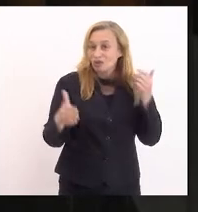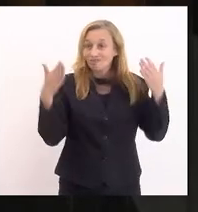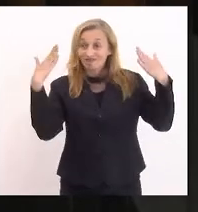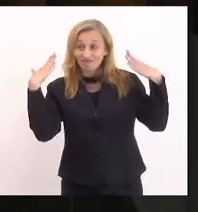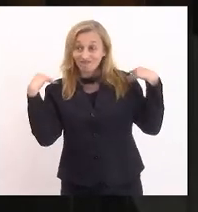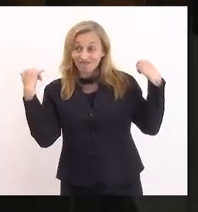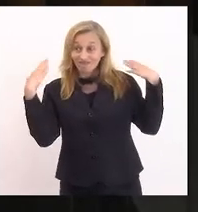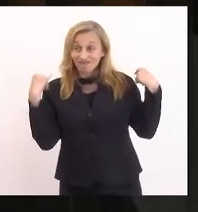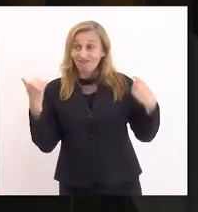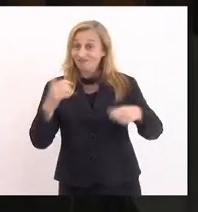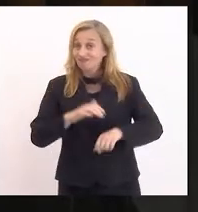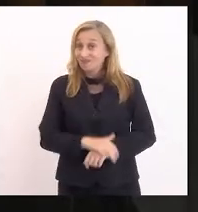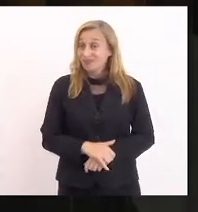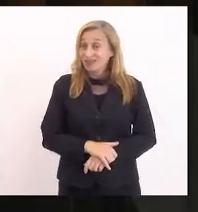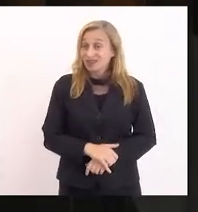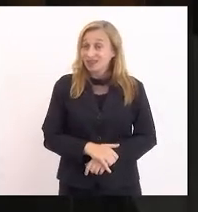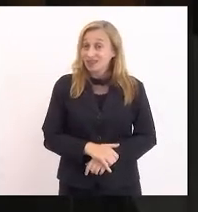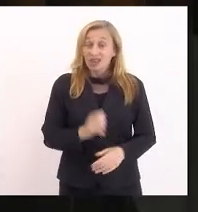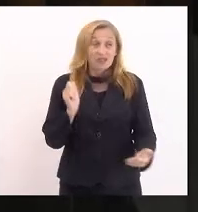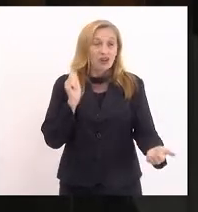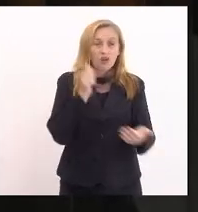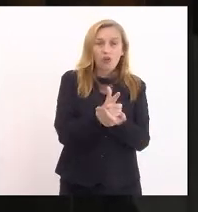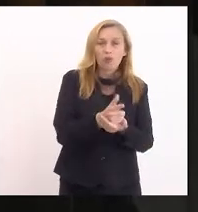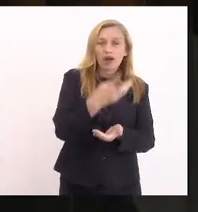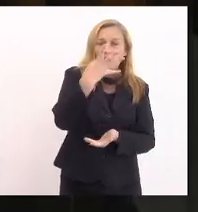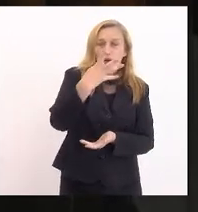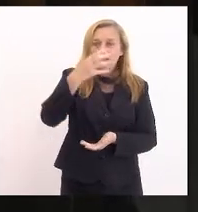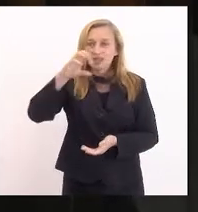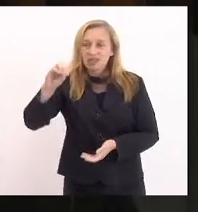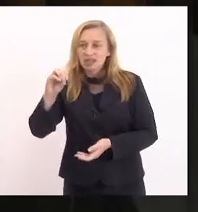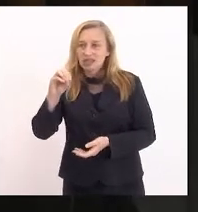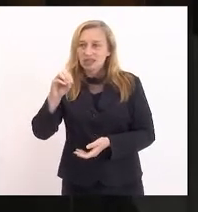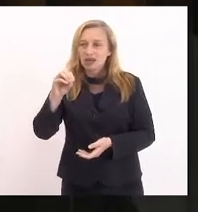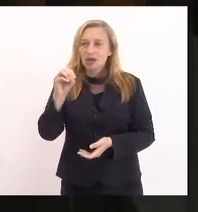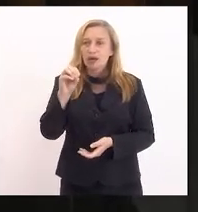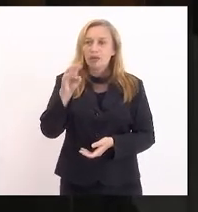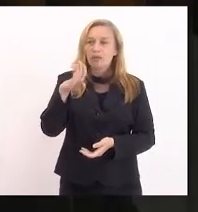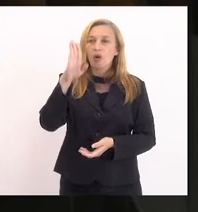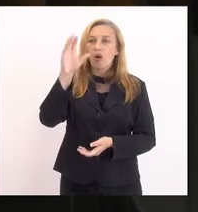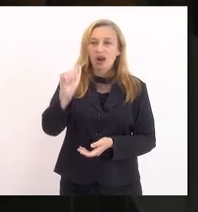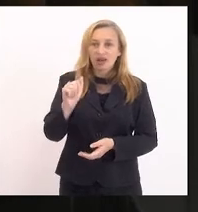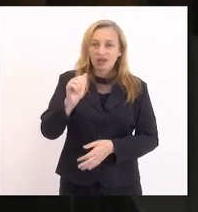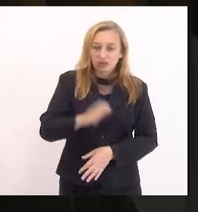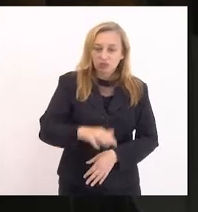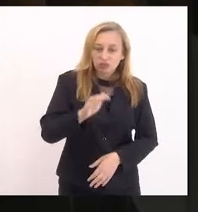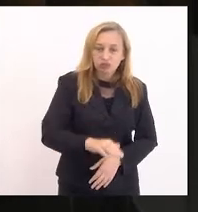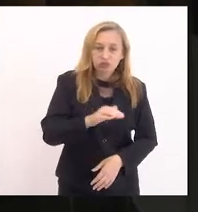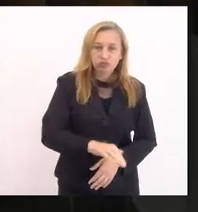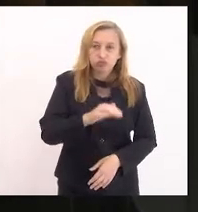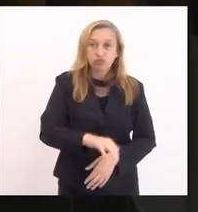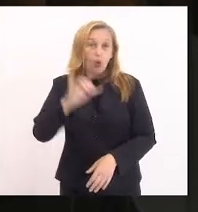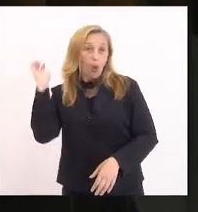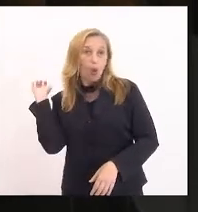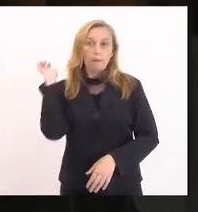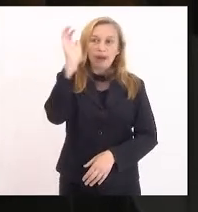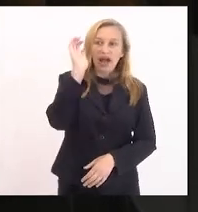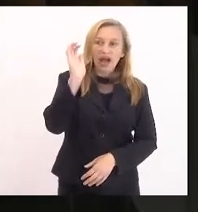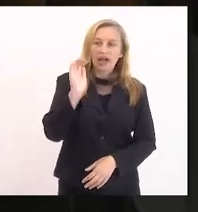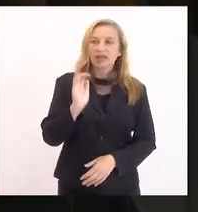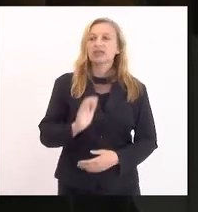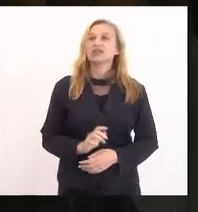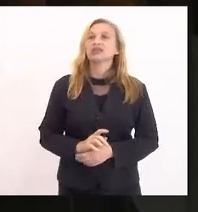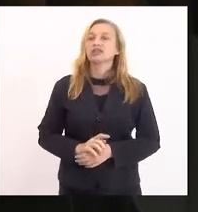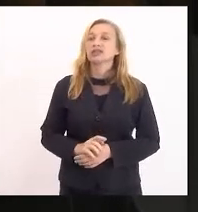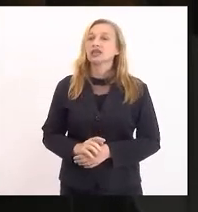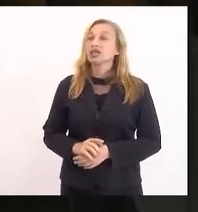vai comprar 400 bolas de basquete que no mercado custa